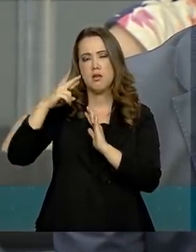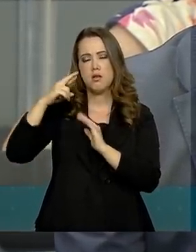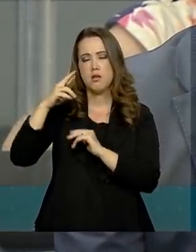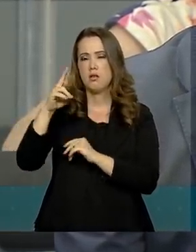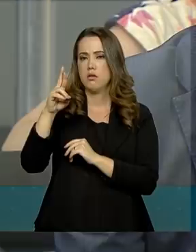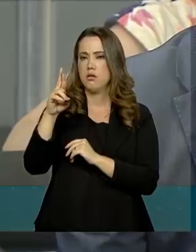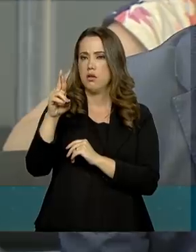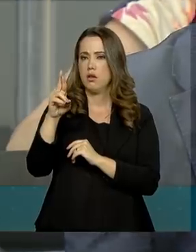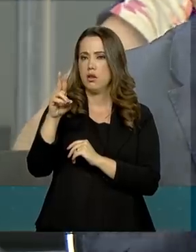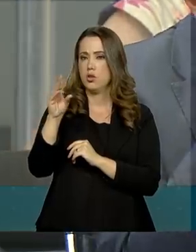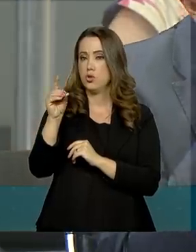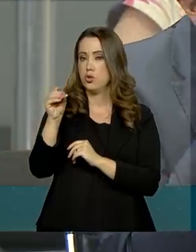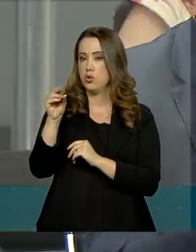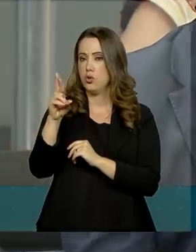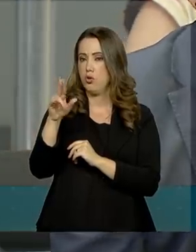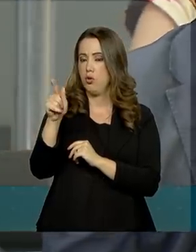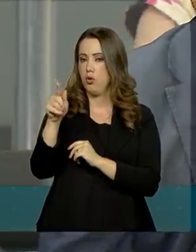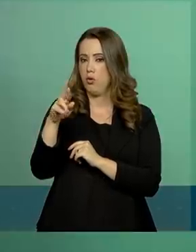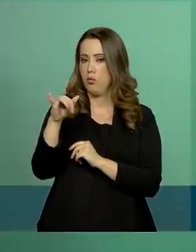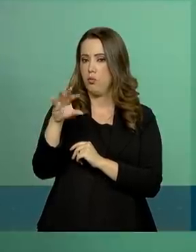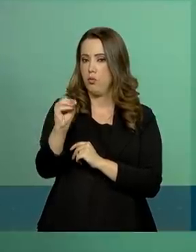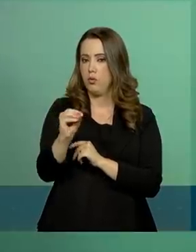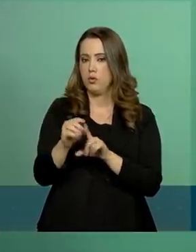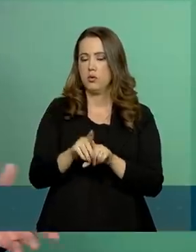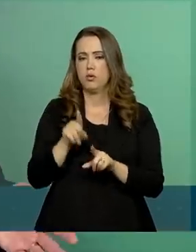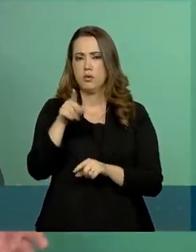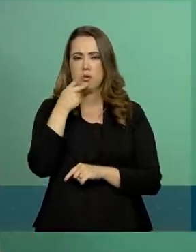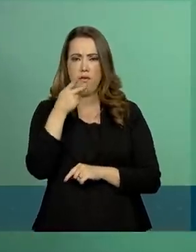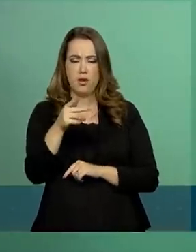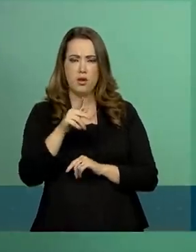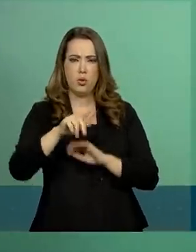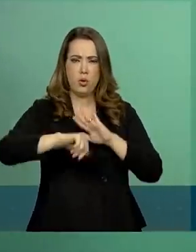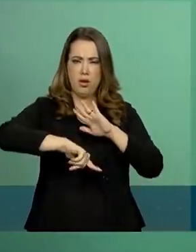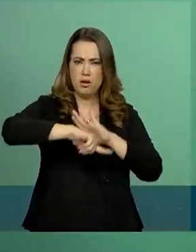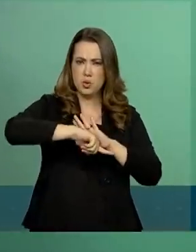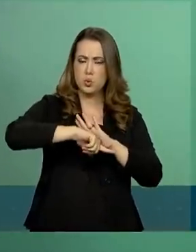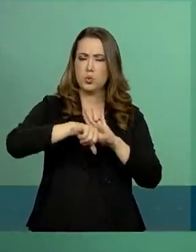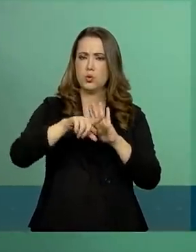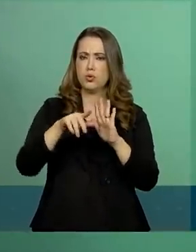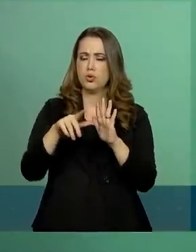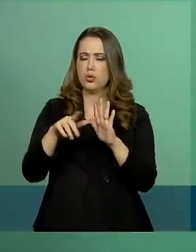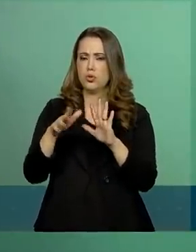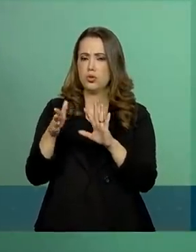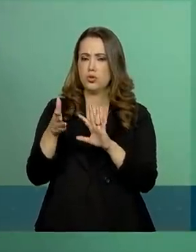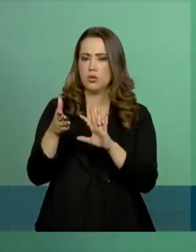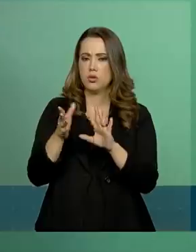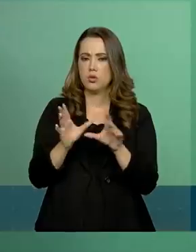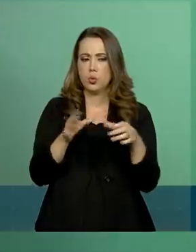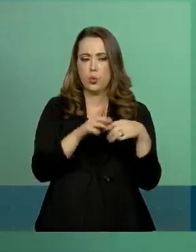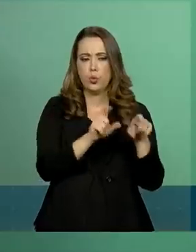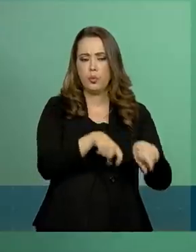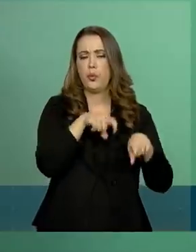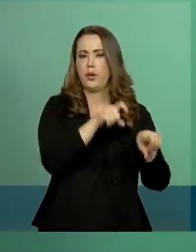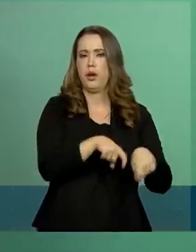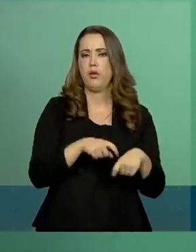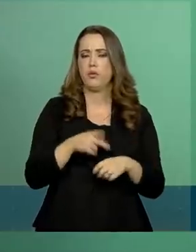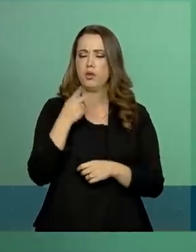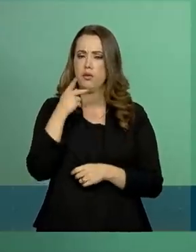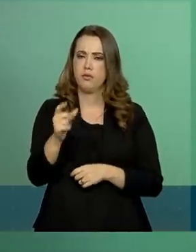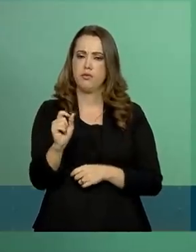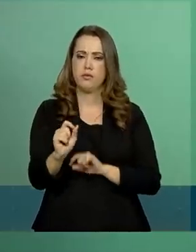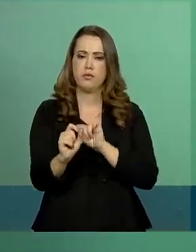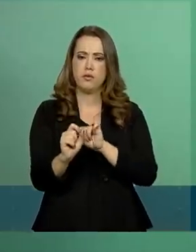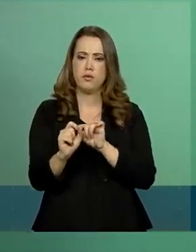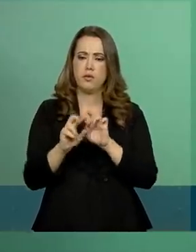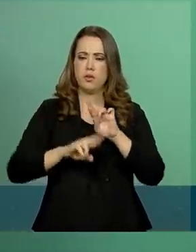Congresso. Você está comentando a ilicitude com relação aos produtores rurais. É, ele falou sobre